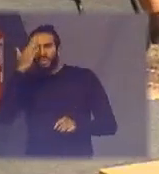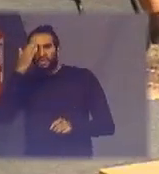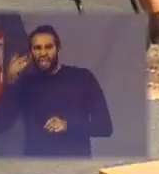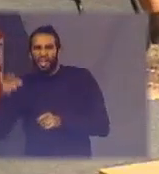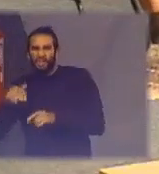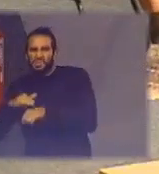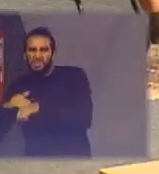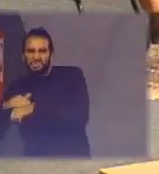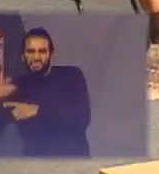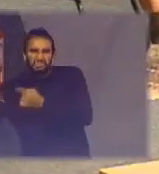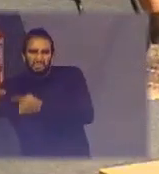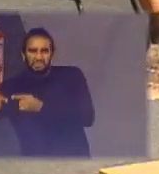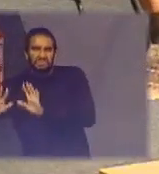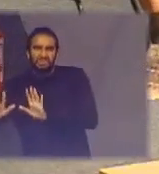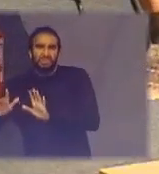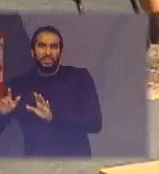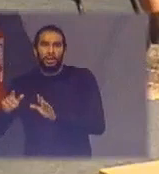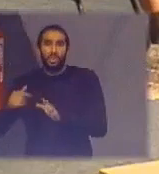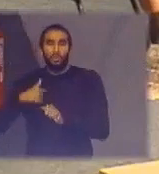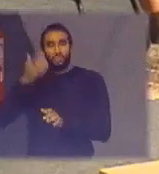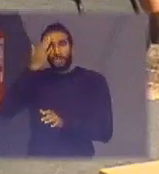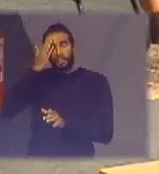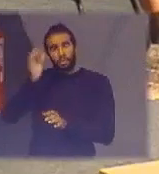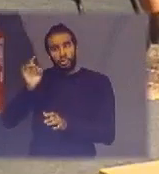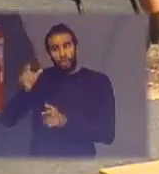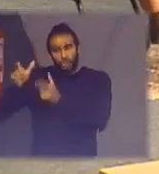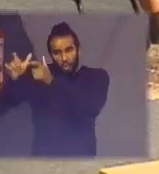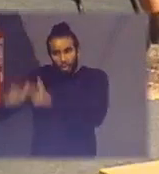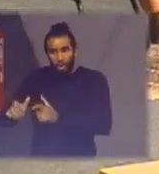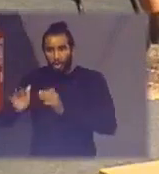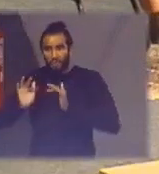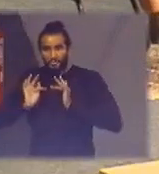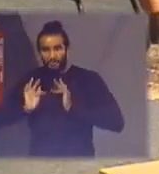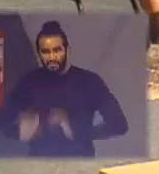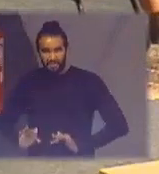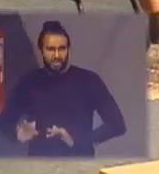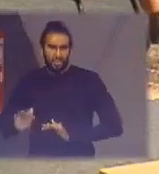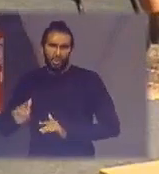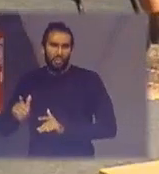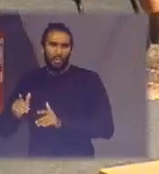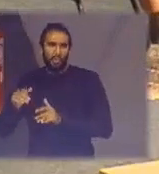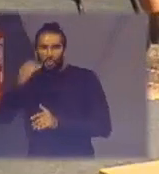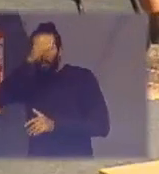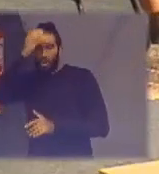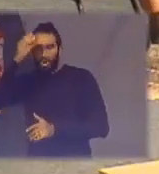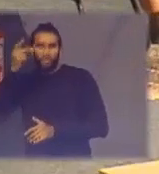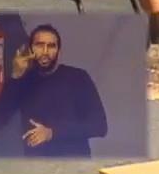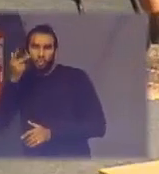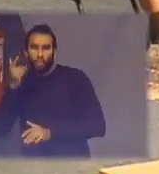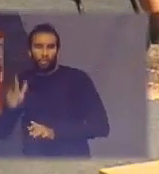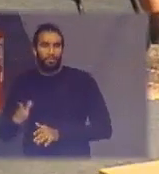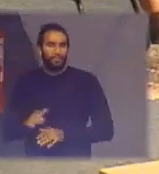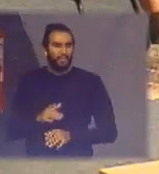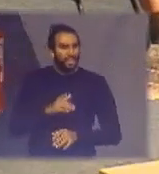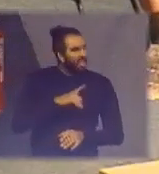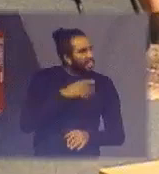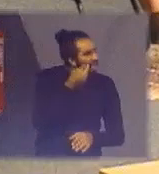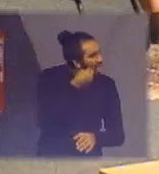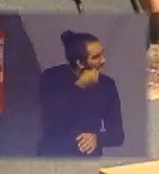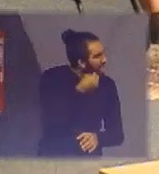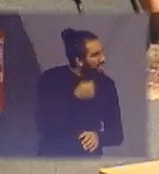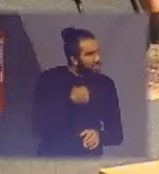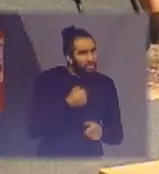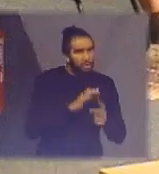sistema deles é para a pessoa física consumidor comum você tem exemplos e depois a gente pode passar aqui